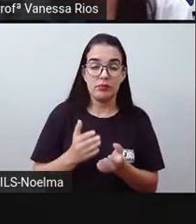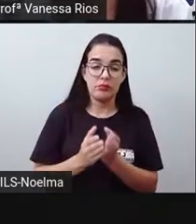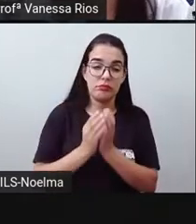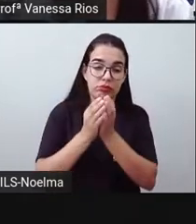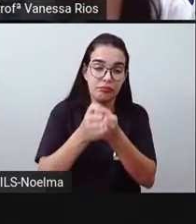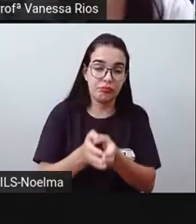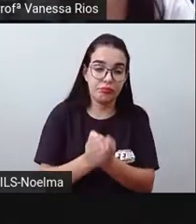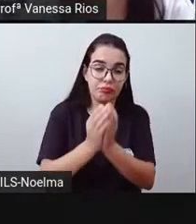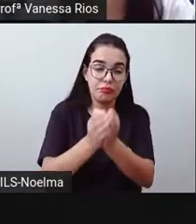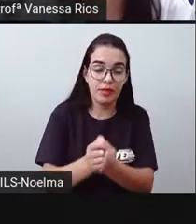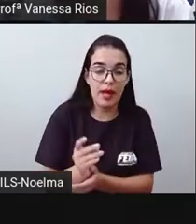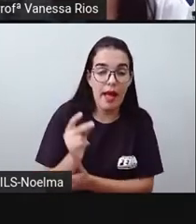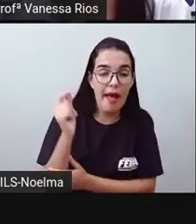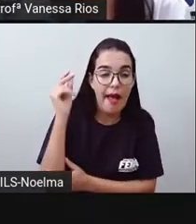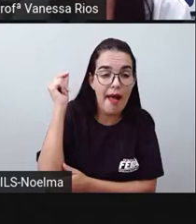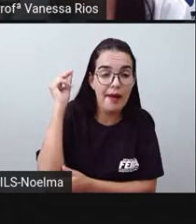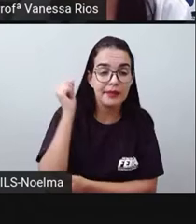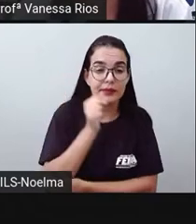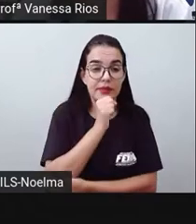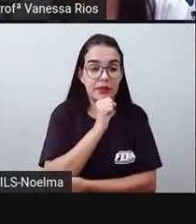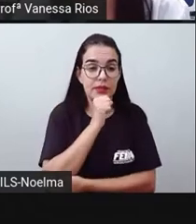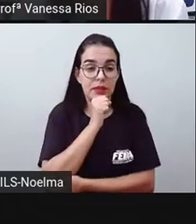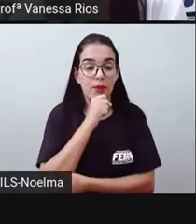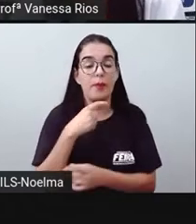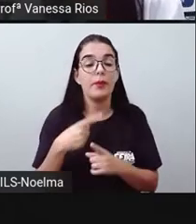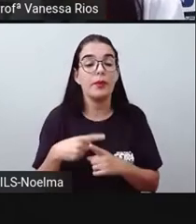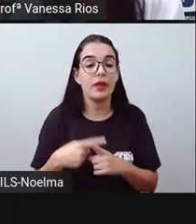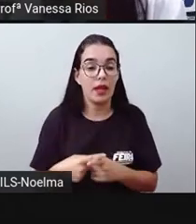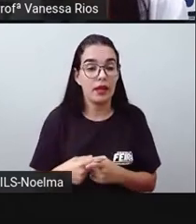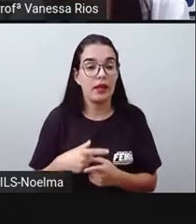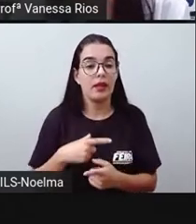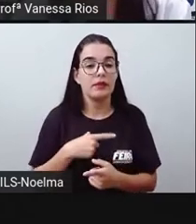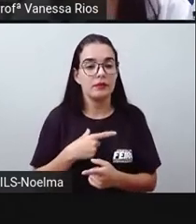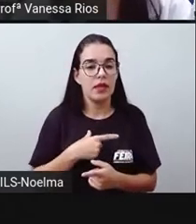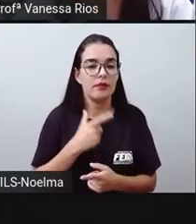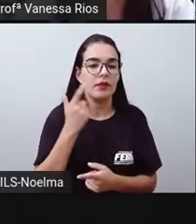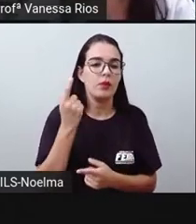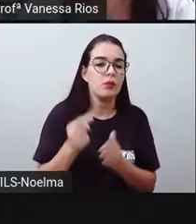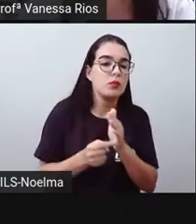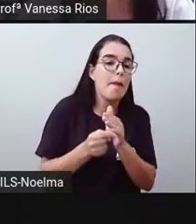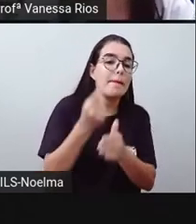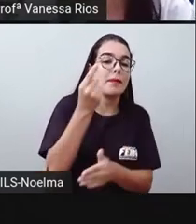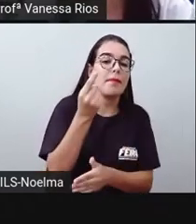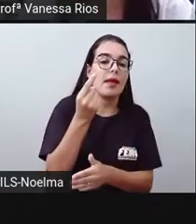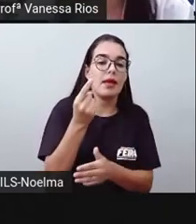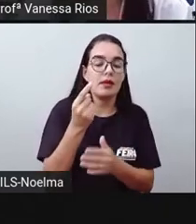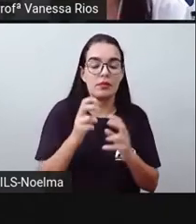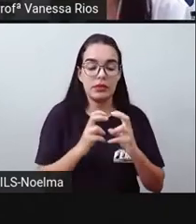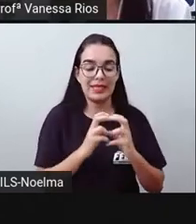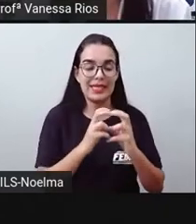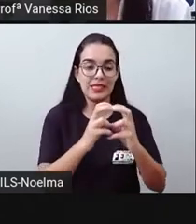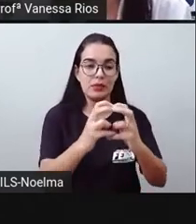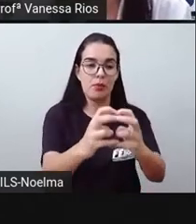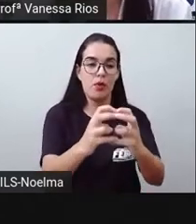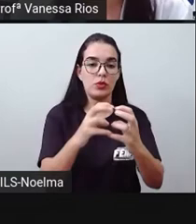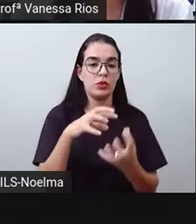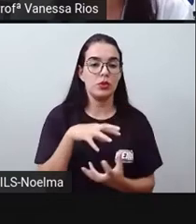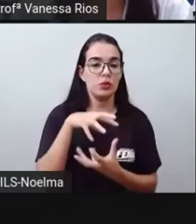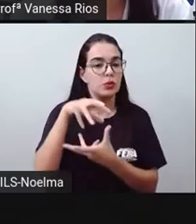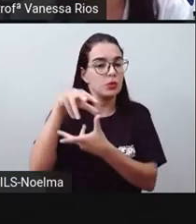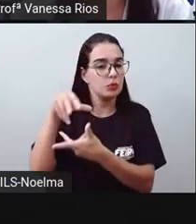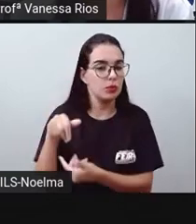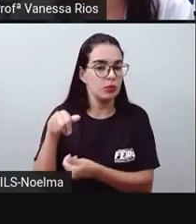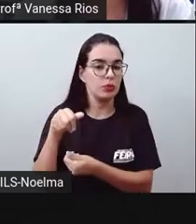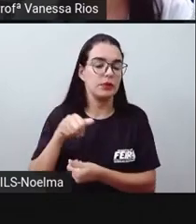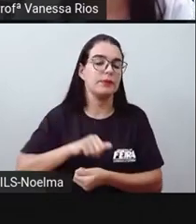né? Porque se observava a existência dos animais, se utilizava em primeiro momento os animais, mas não como a produção,